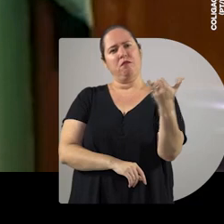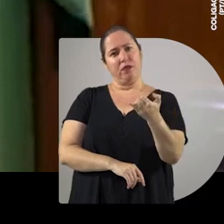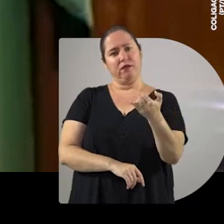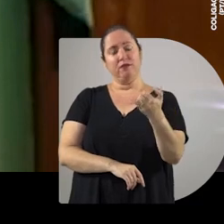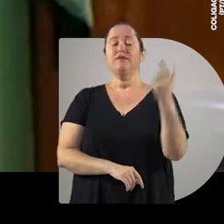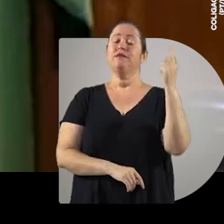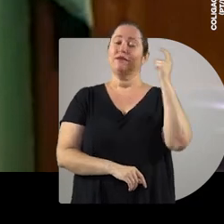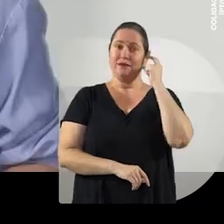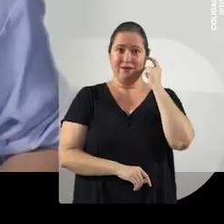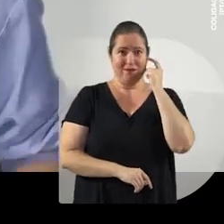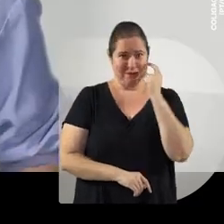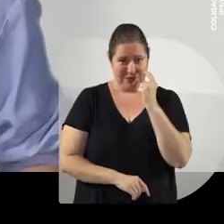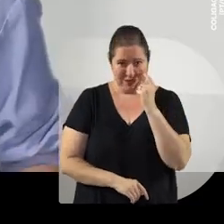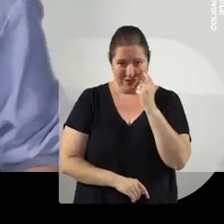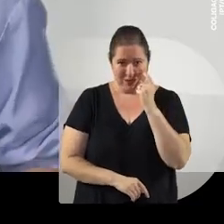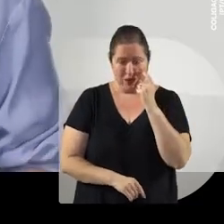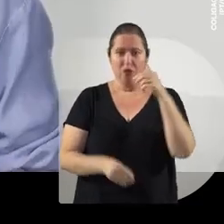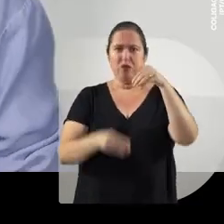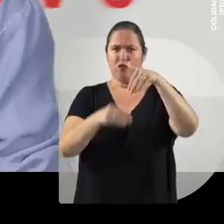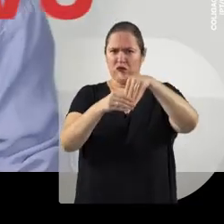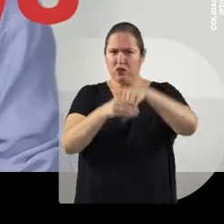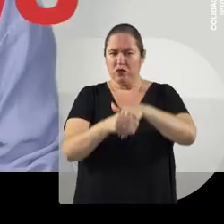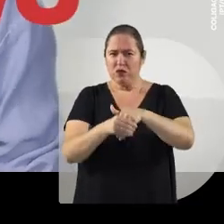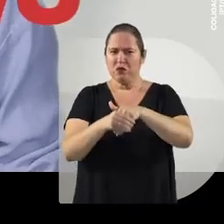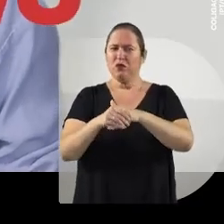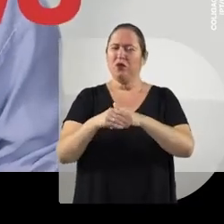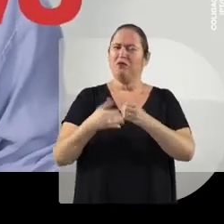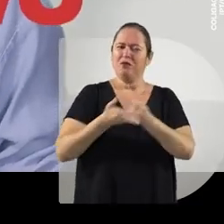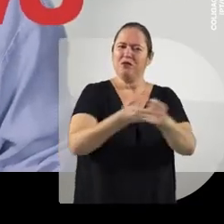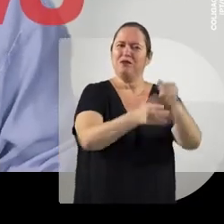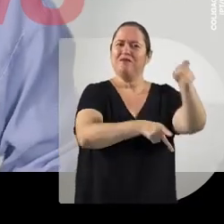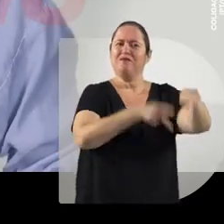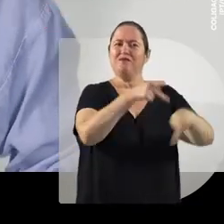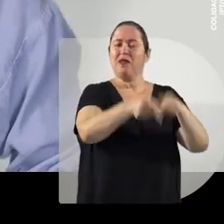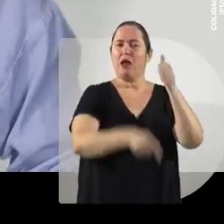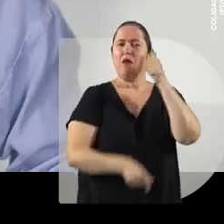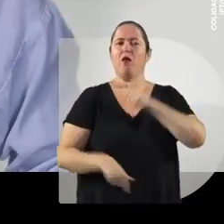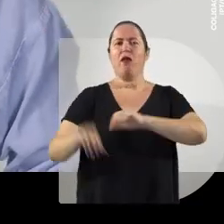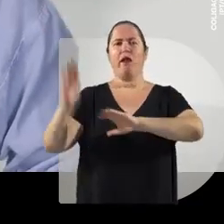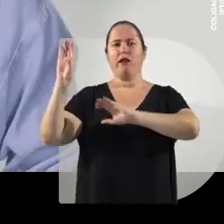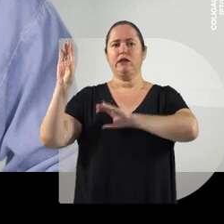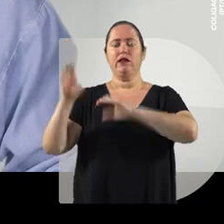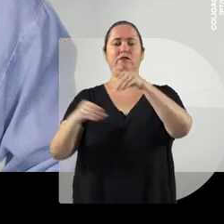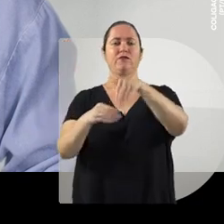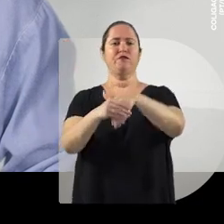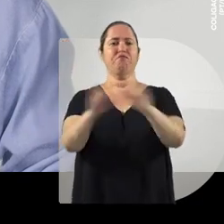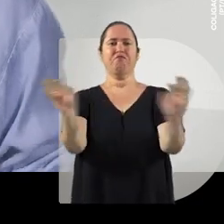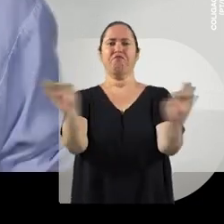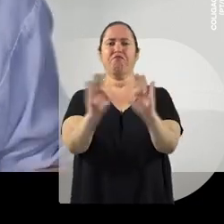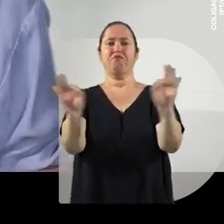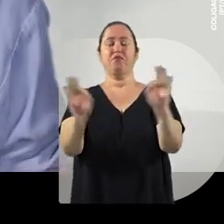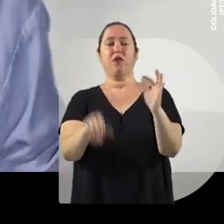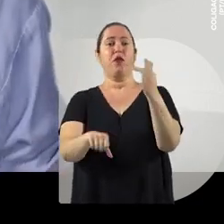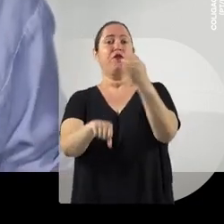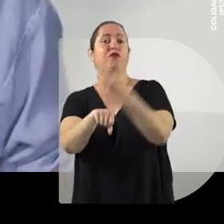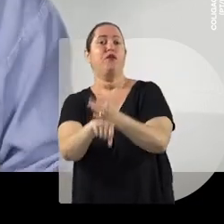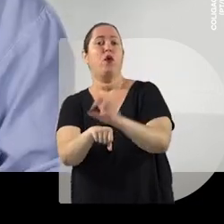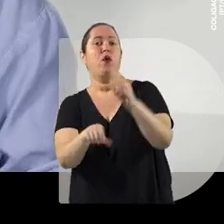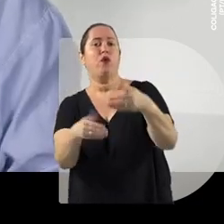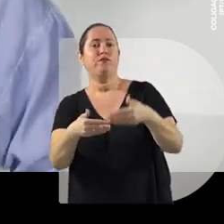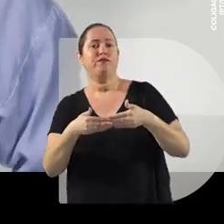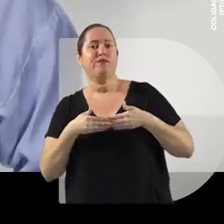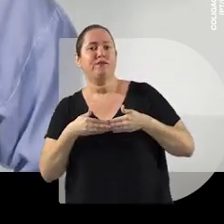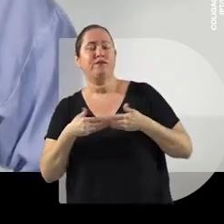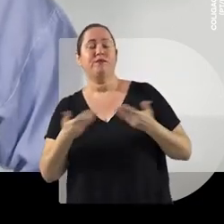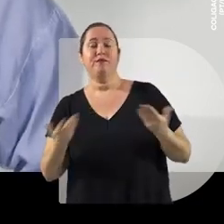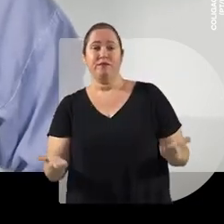porte de arma? Danilo. Votou a favor do povo. A candidata nem voto deu. Ou faltou ou